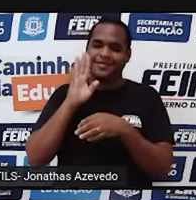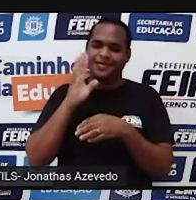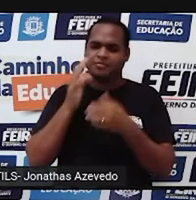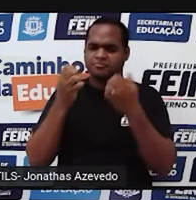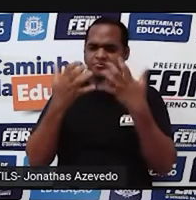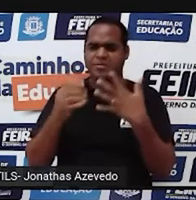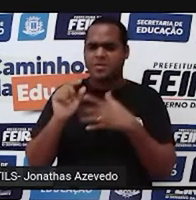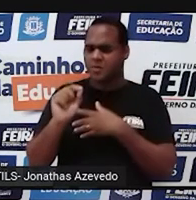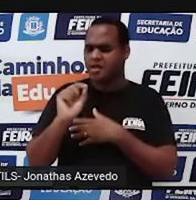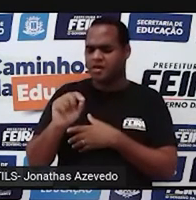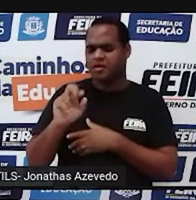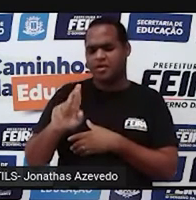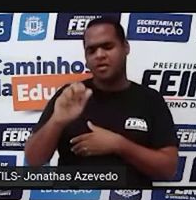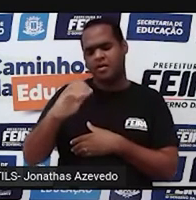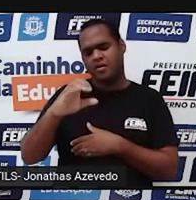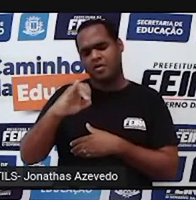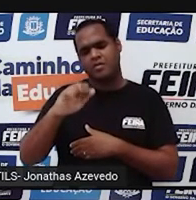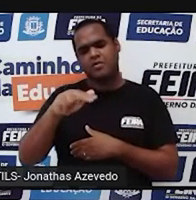que racional?